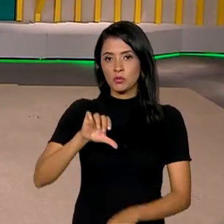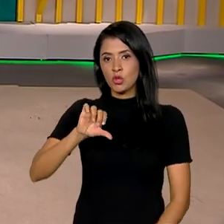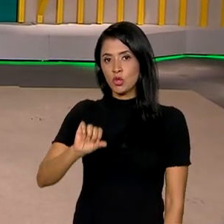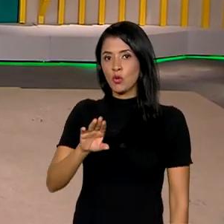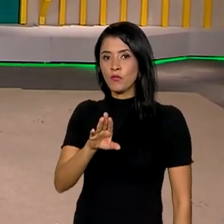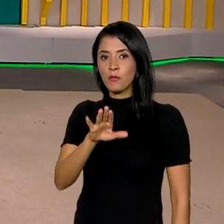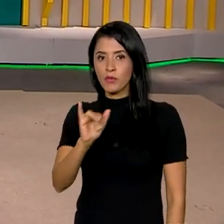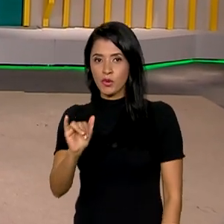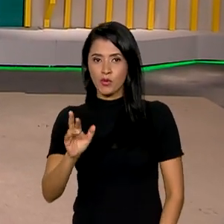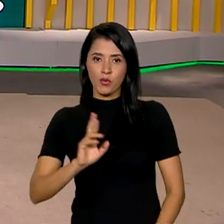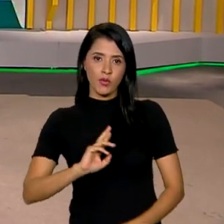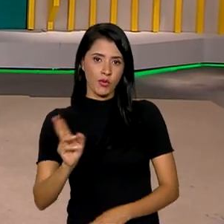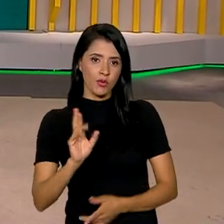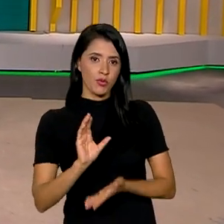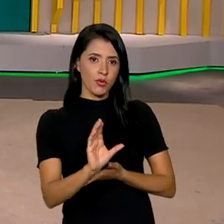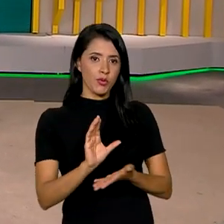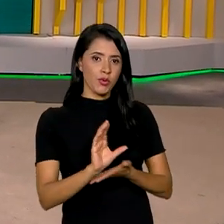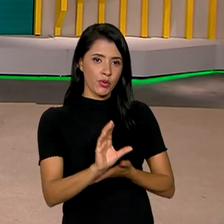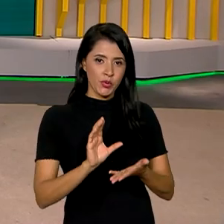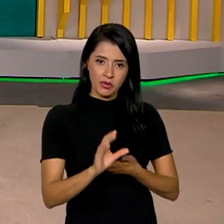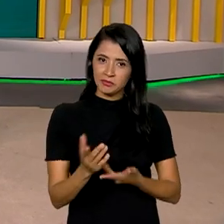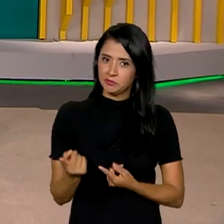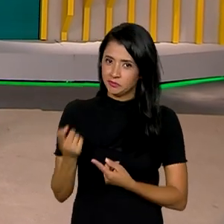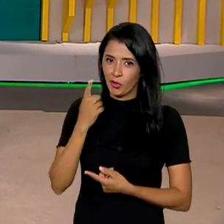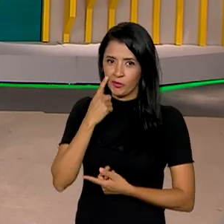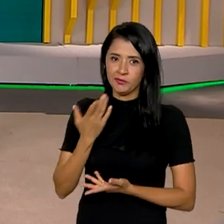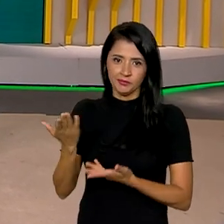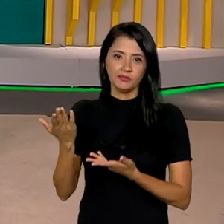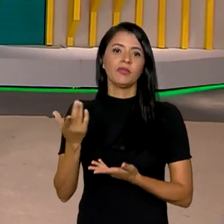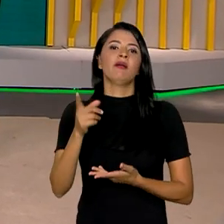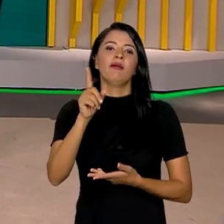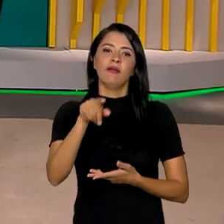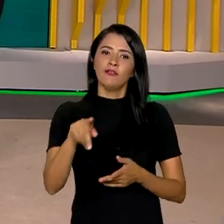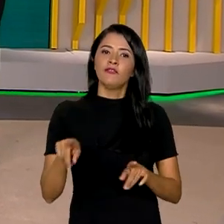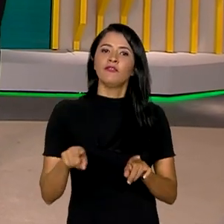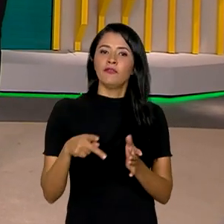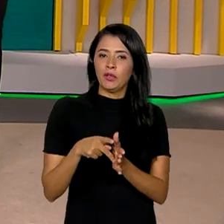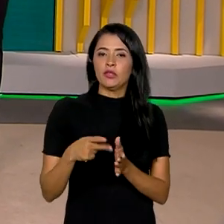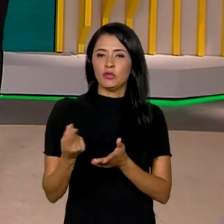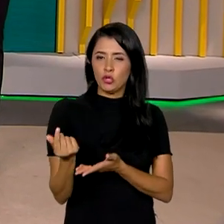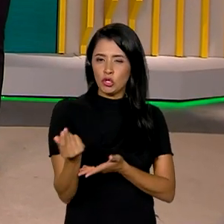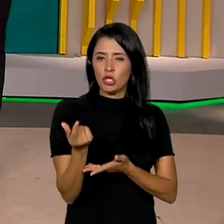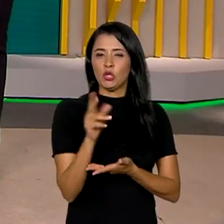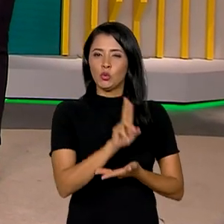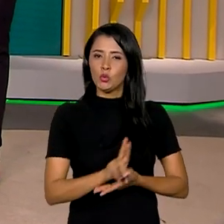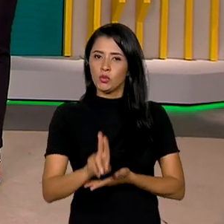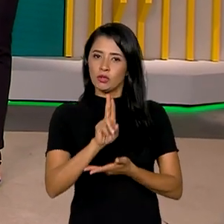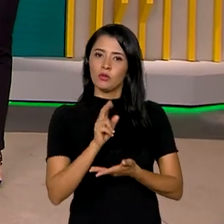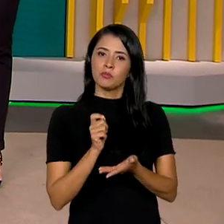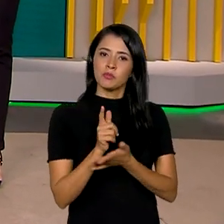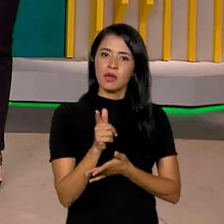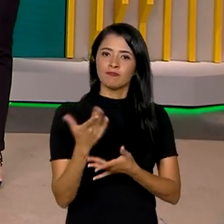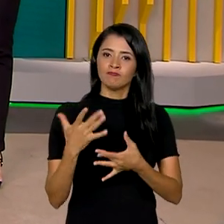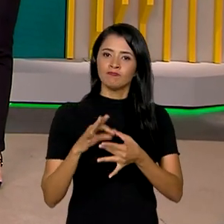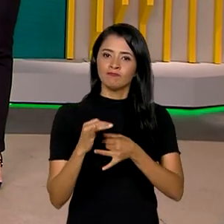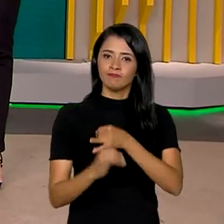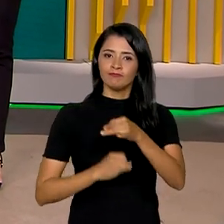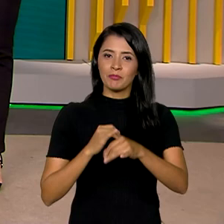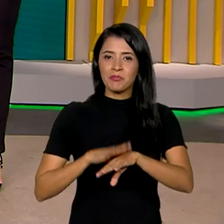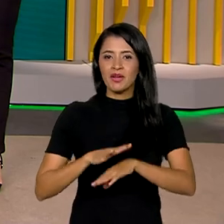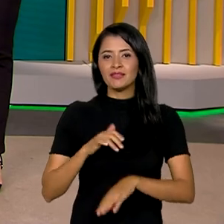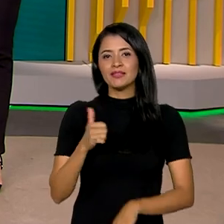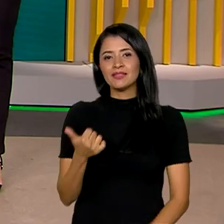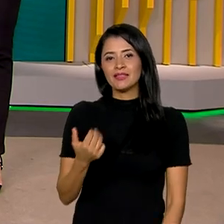9 bilhões de reais em investimentos, Carol. É isso, Roberto. Recursos que vão ser utilizados para conectar mais de